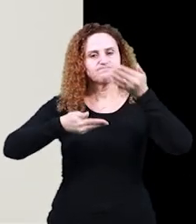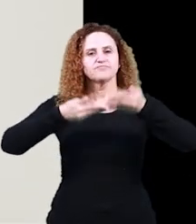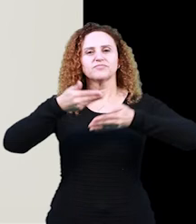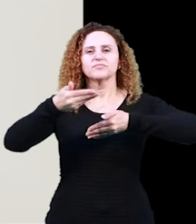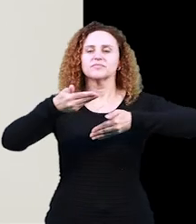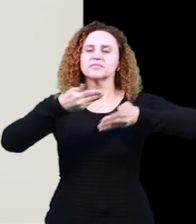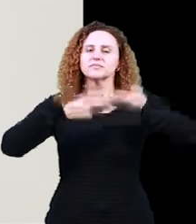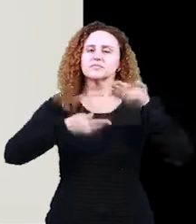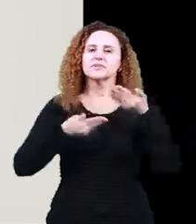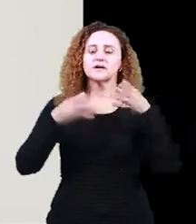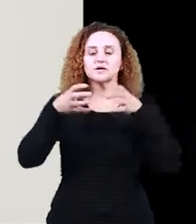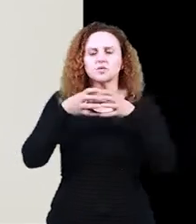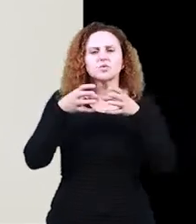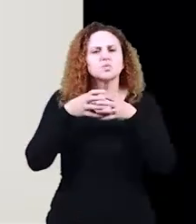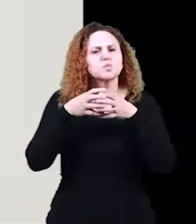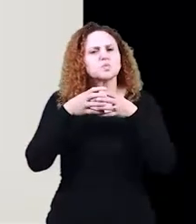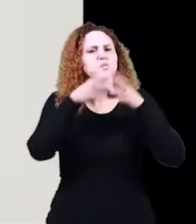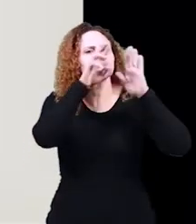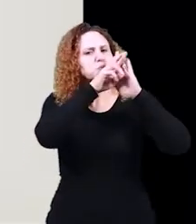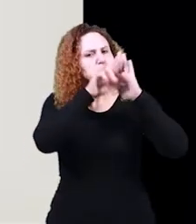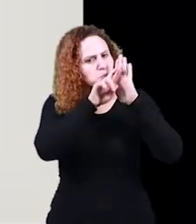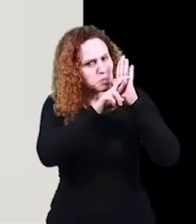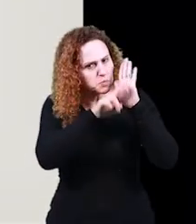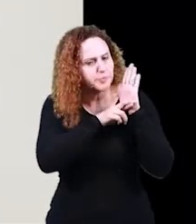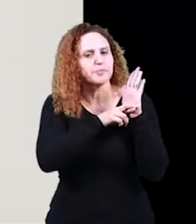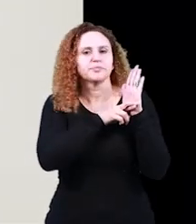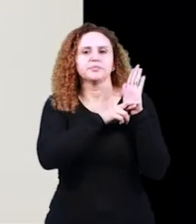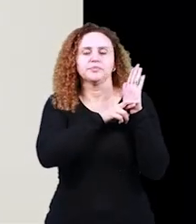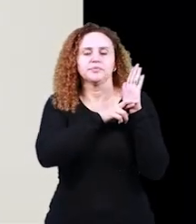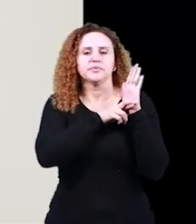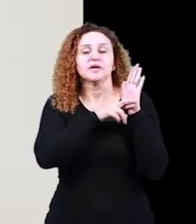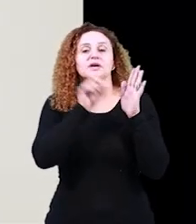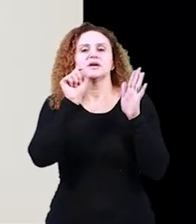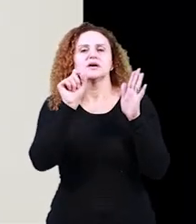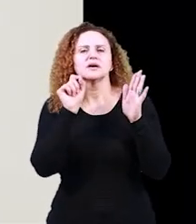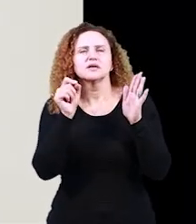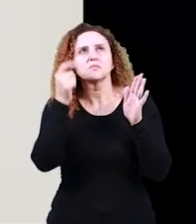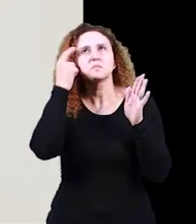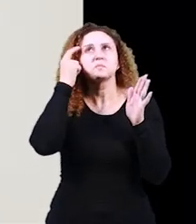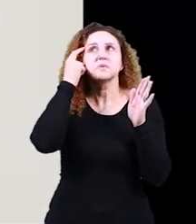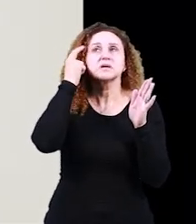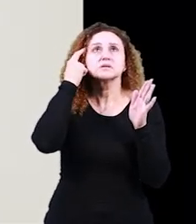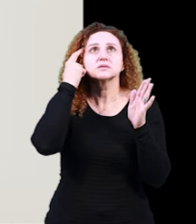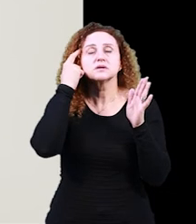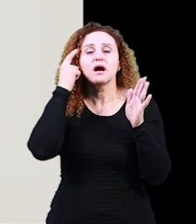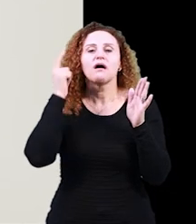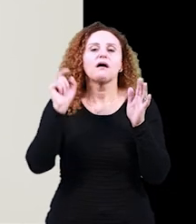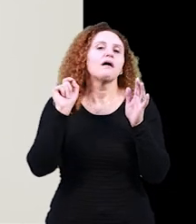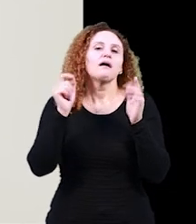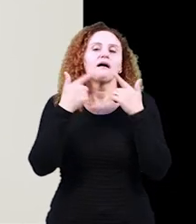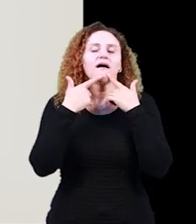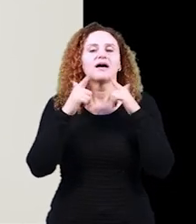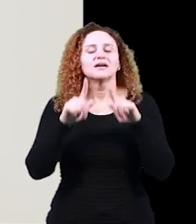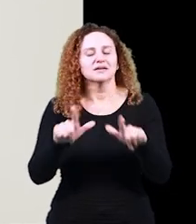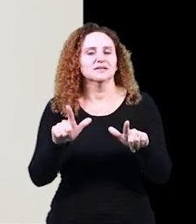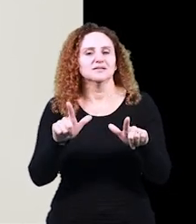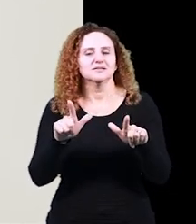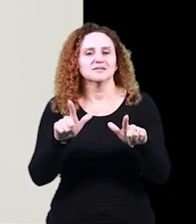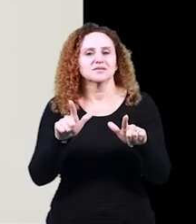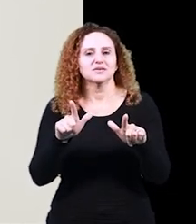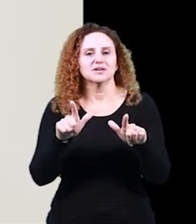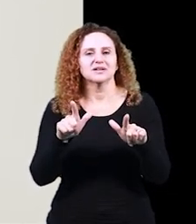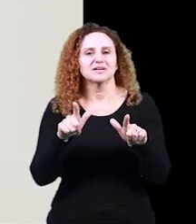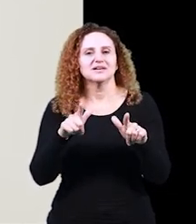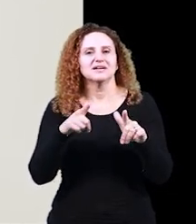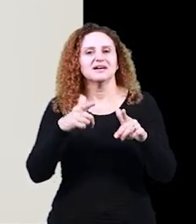compartilham do mesmo conjunto de normas. E por esse viés, então, a gente vai pensar a língua como heterogênea e dinâmica, né?